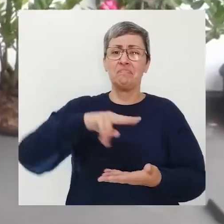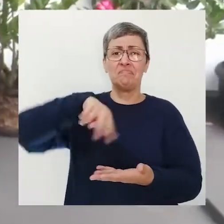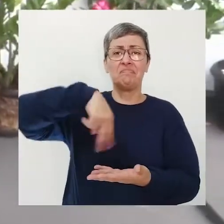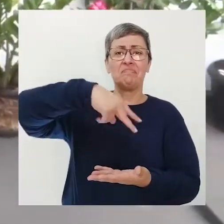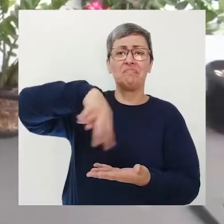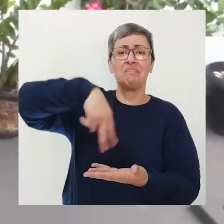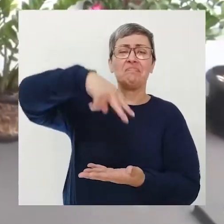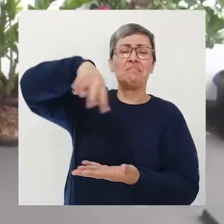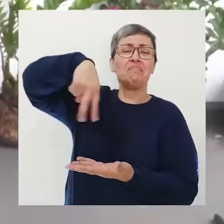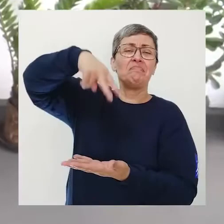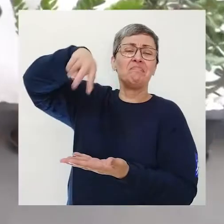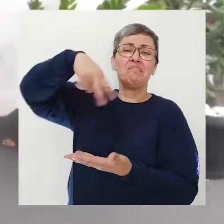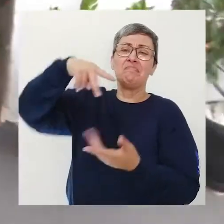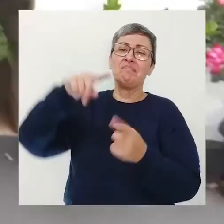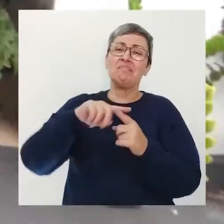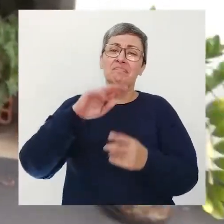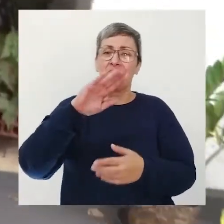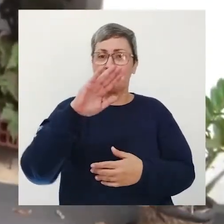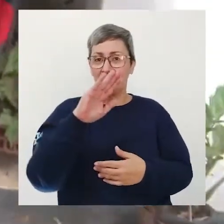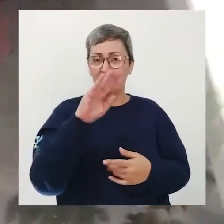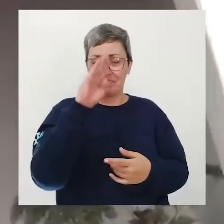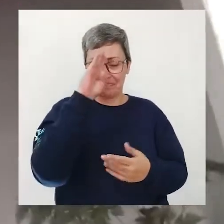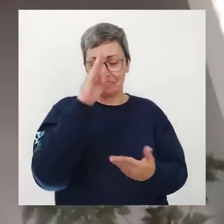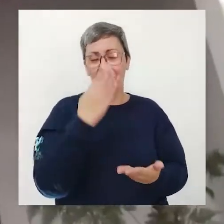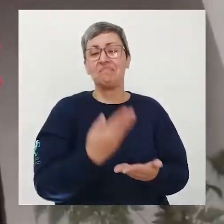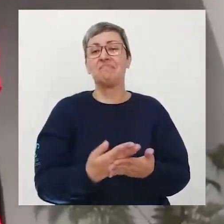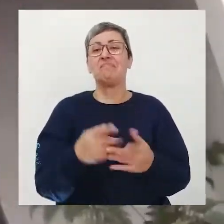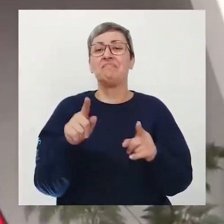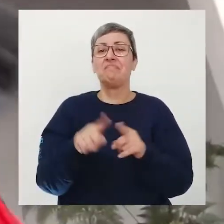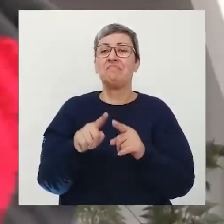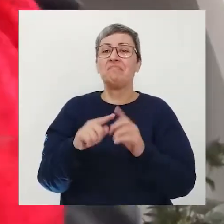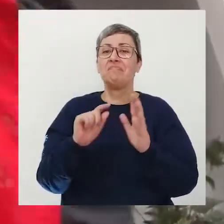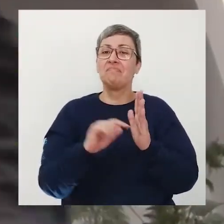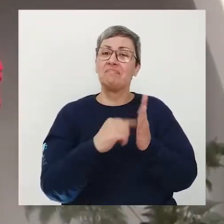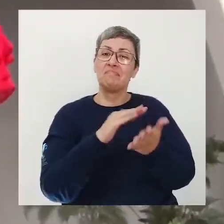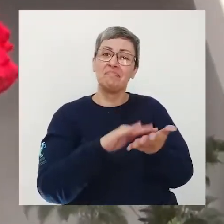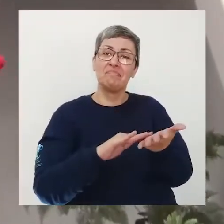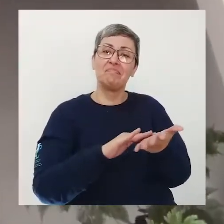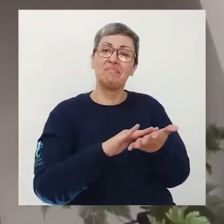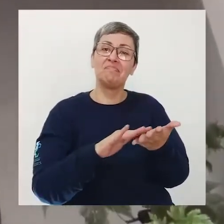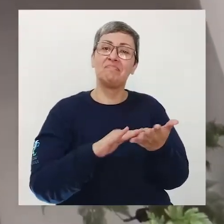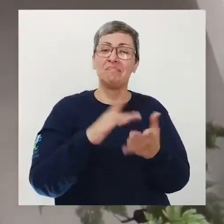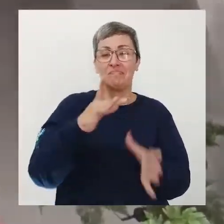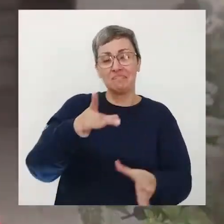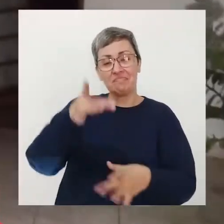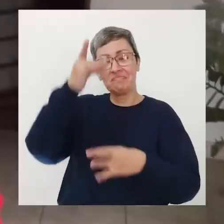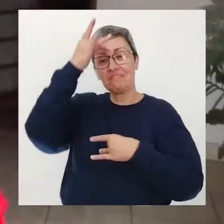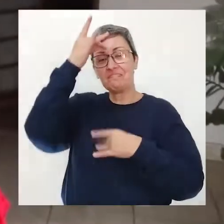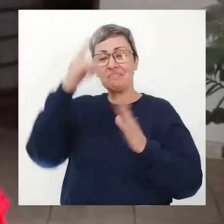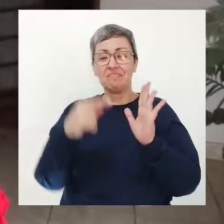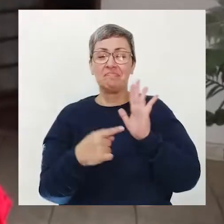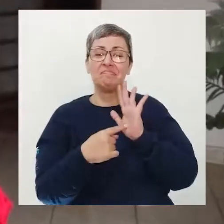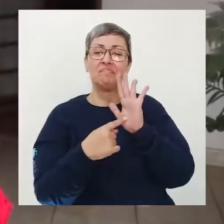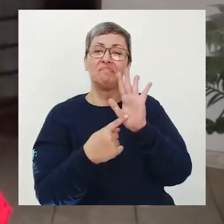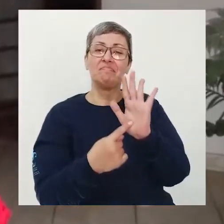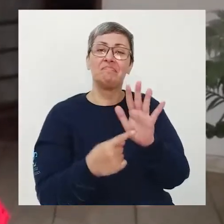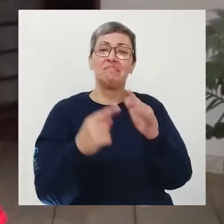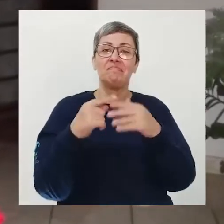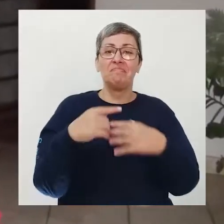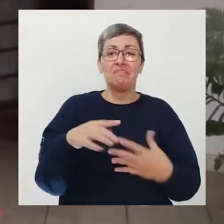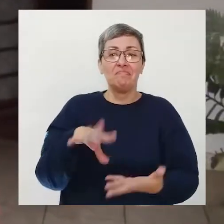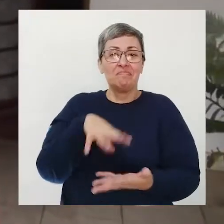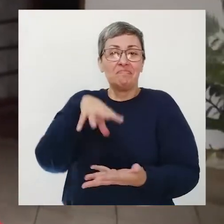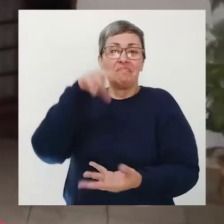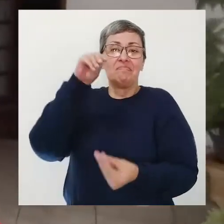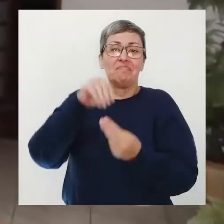cigana sua personagem quando se apresenta ela tem o espírito livre e o conselho de vida que só pessoas